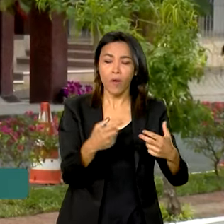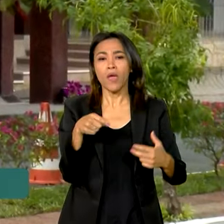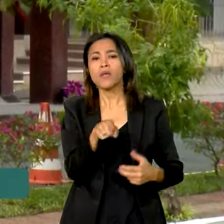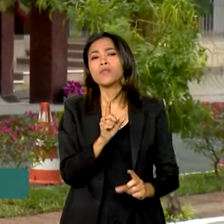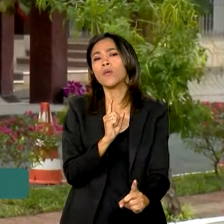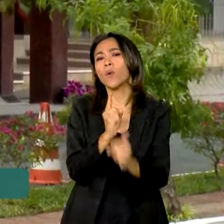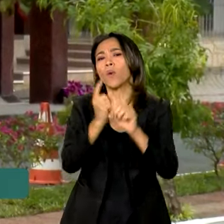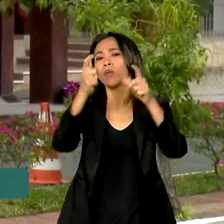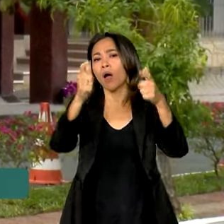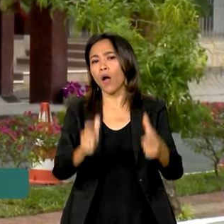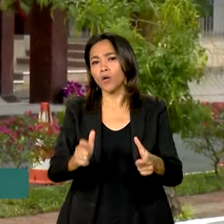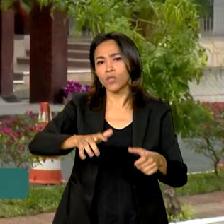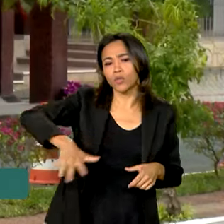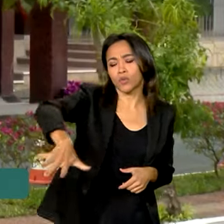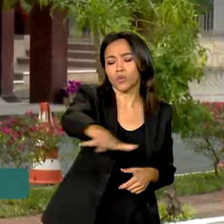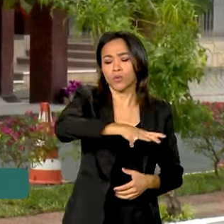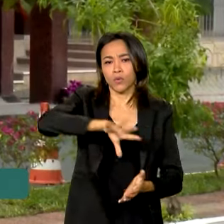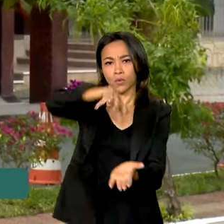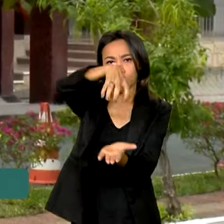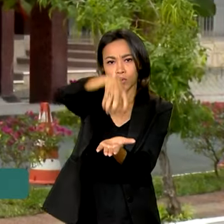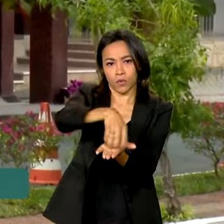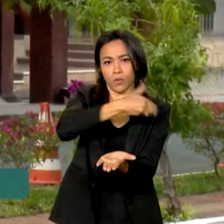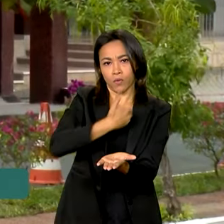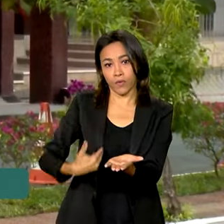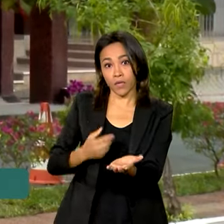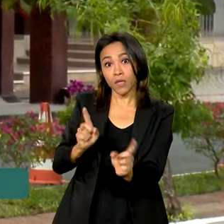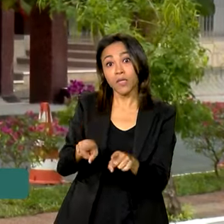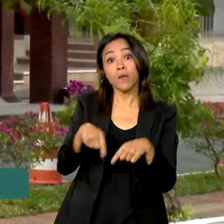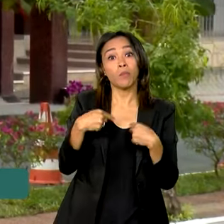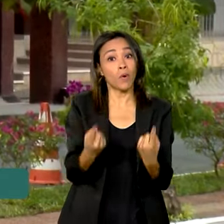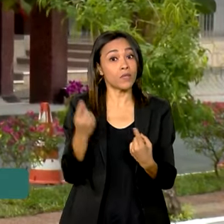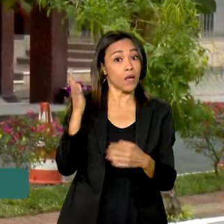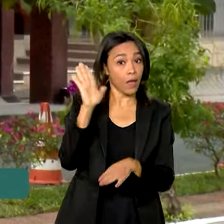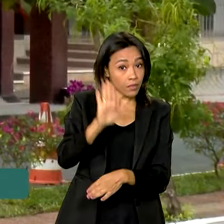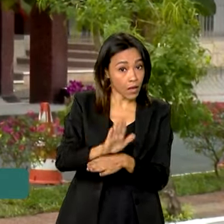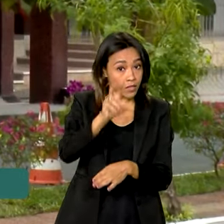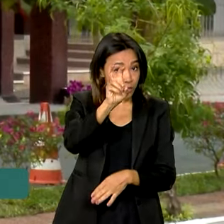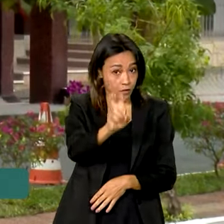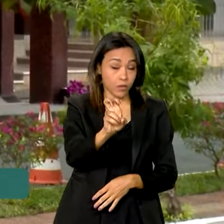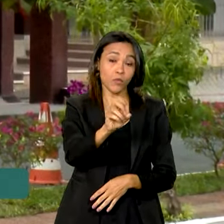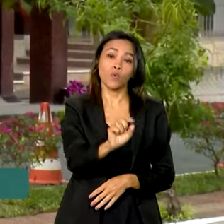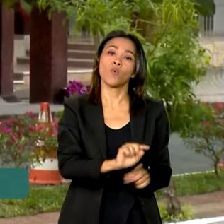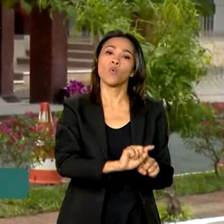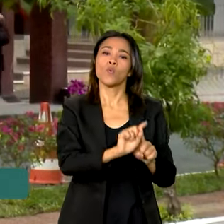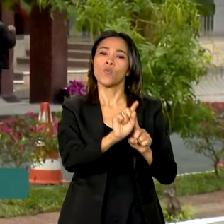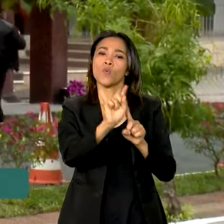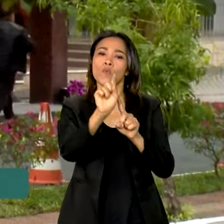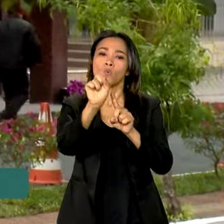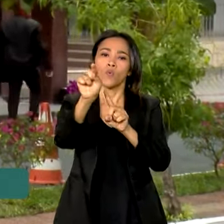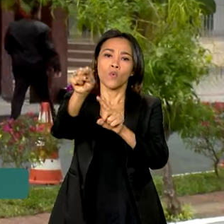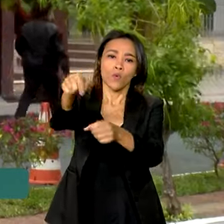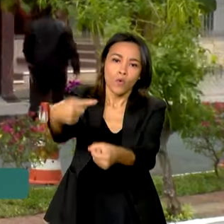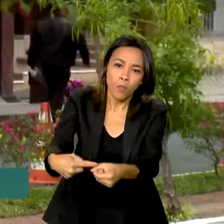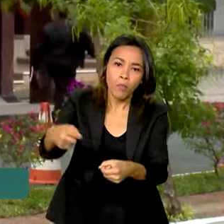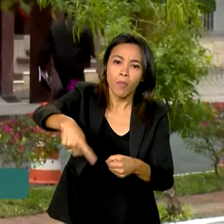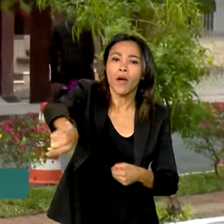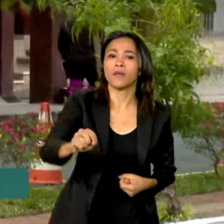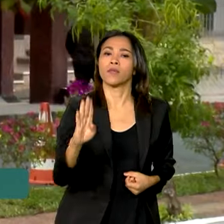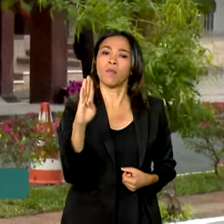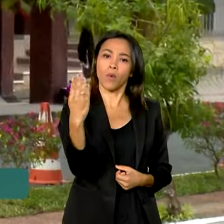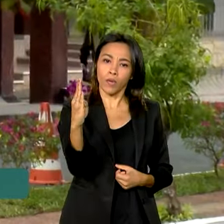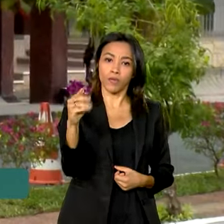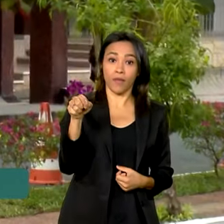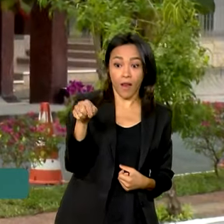acontecem no Palácio de Lopes e, no final da tarde, às 5 horas, Lula embarca para Santa Cruz de la Serra, na Bolívia. Aliás, a